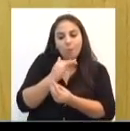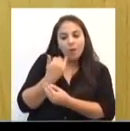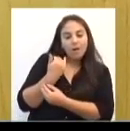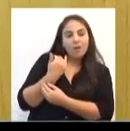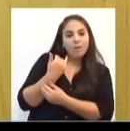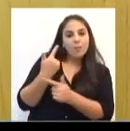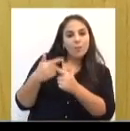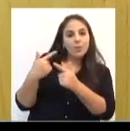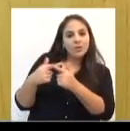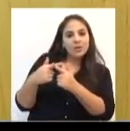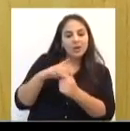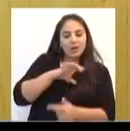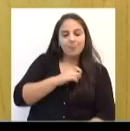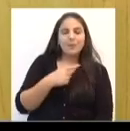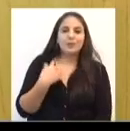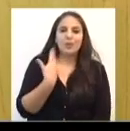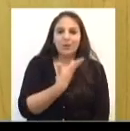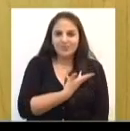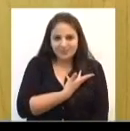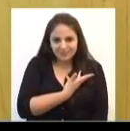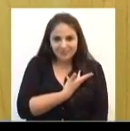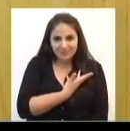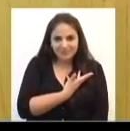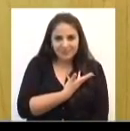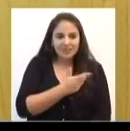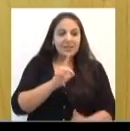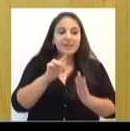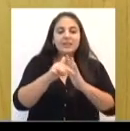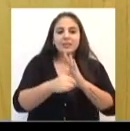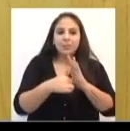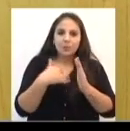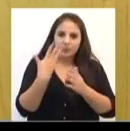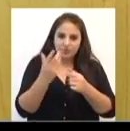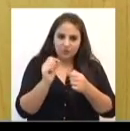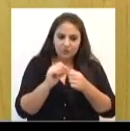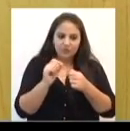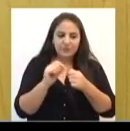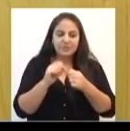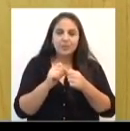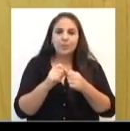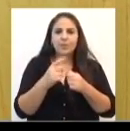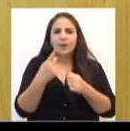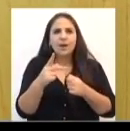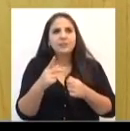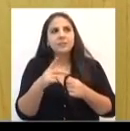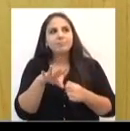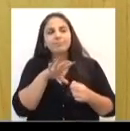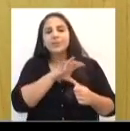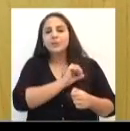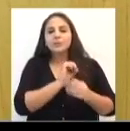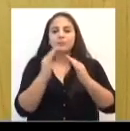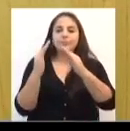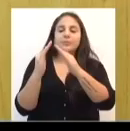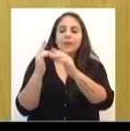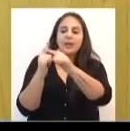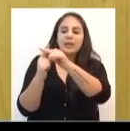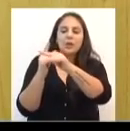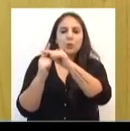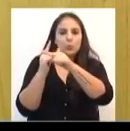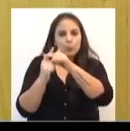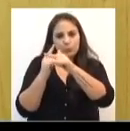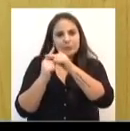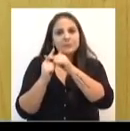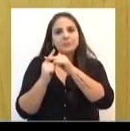amor, depois nós o fazemos, então, nessa celebração, a adoração da cruz. A da